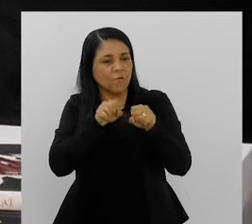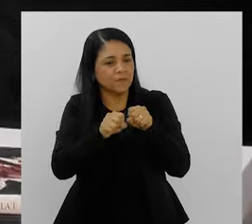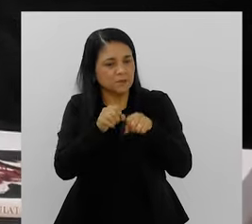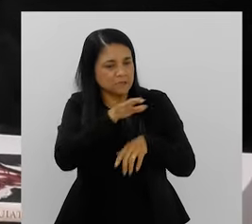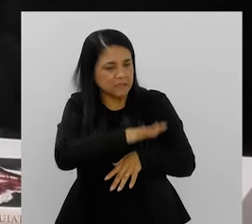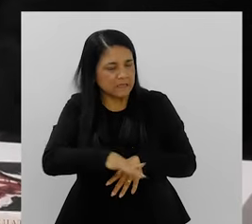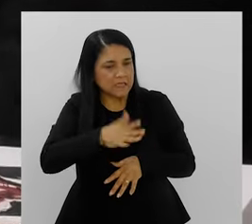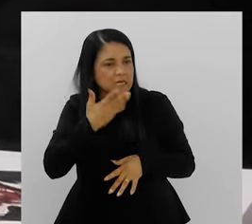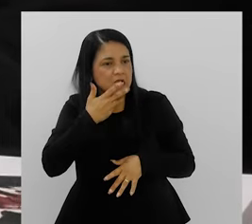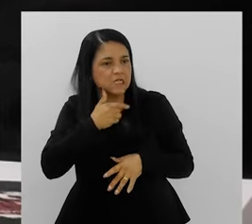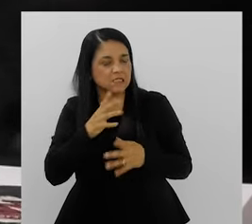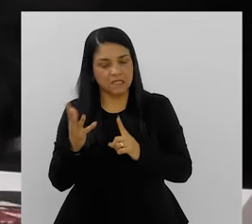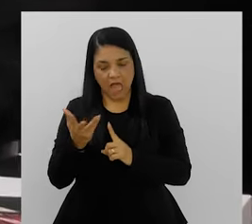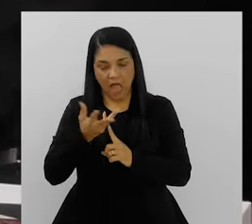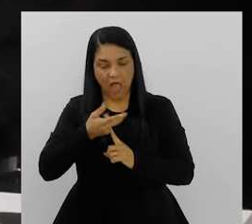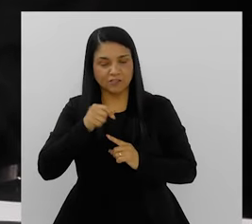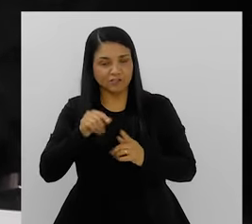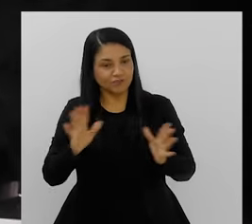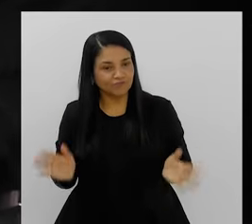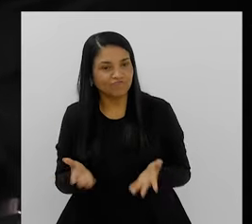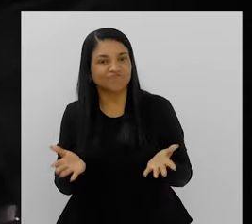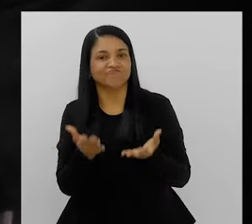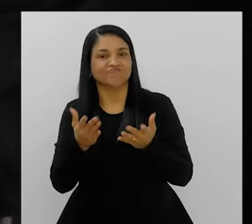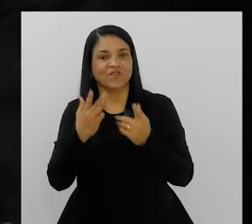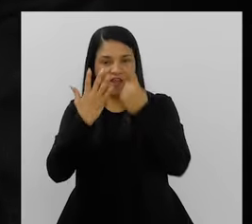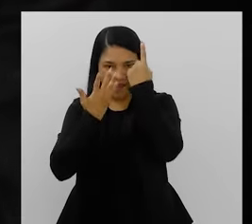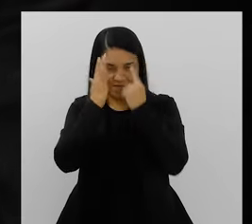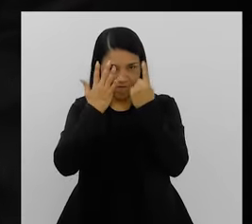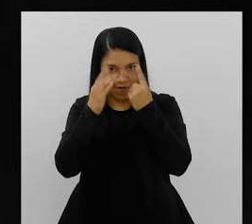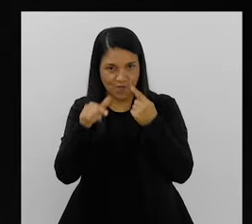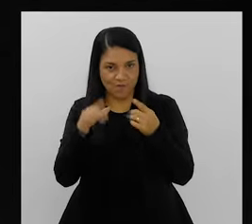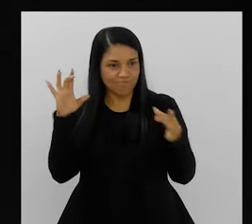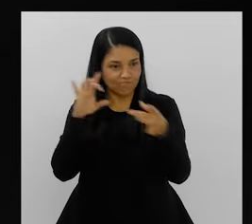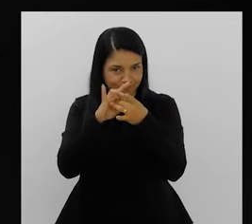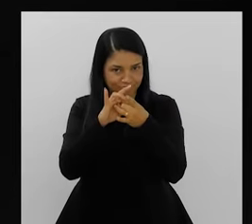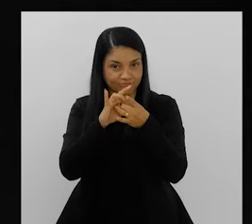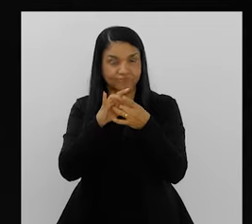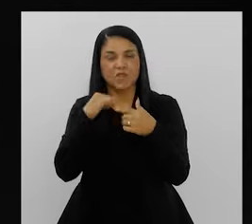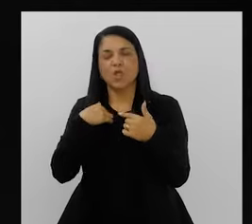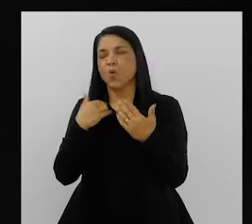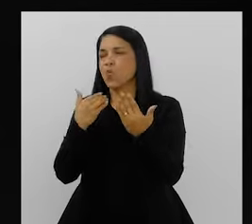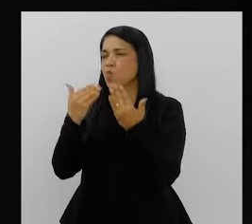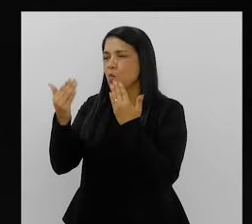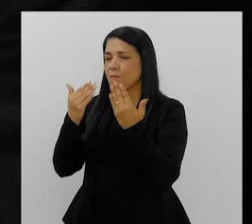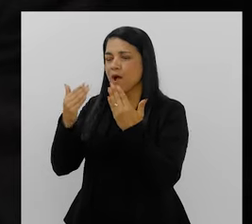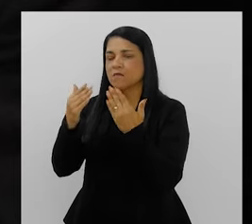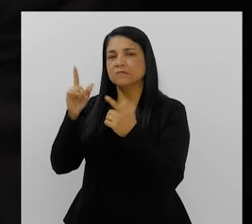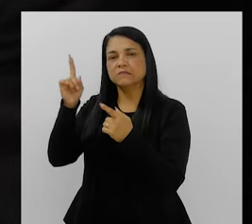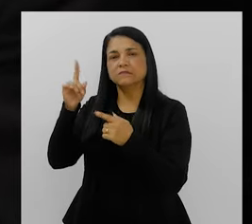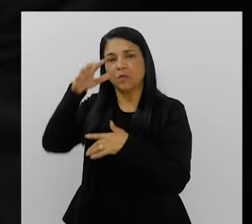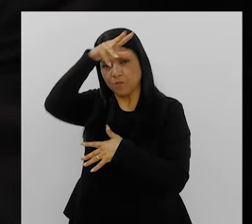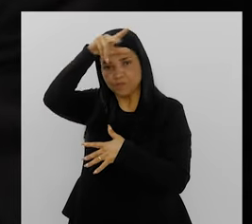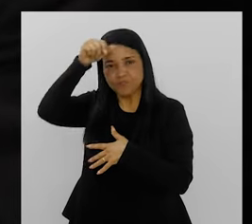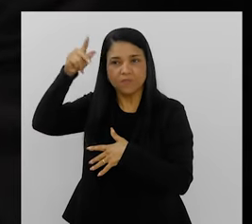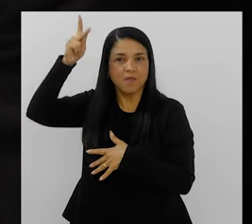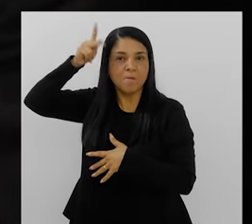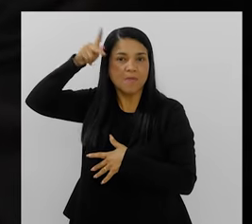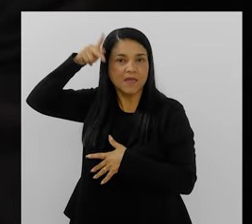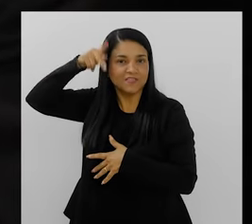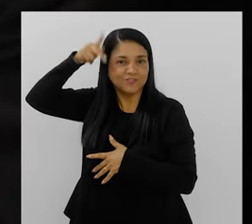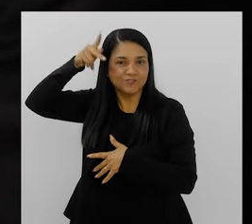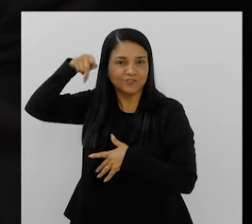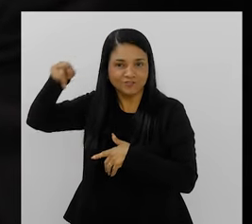artística do carnaval. De incentivo, né? Falta o incentivo. Mas eu acho que eu sempre comparo com parentes que desde